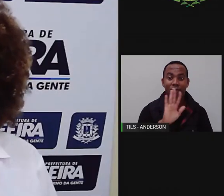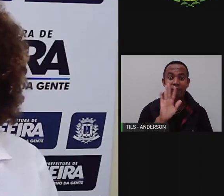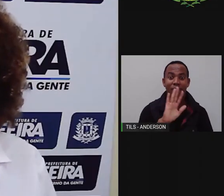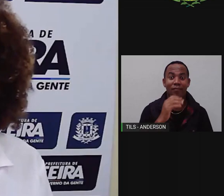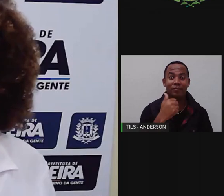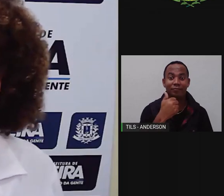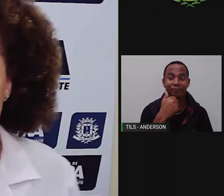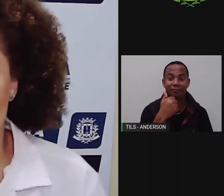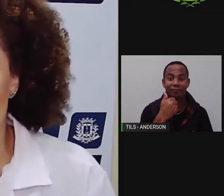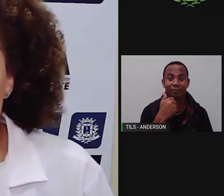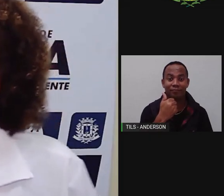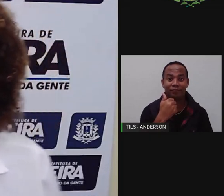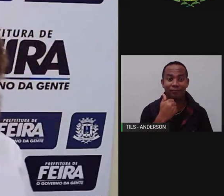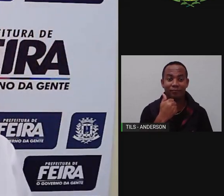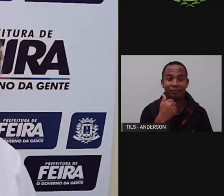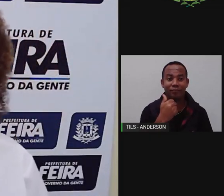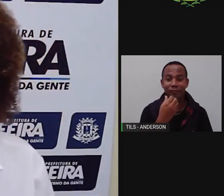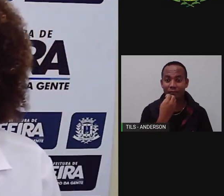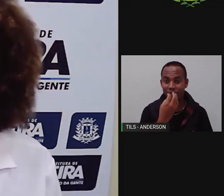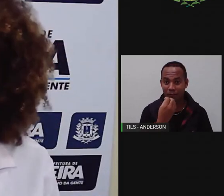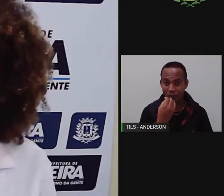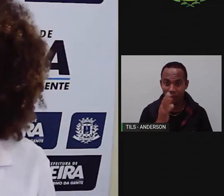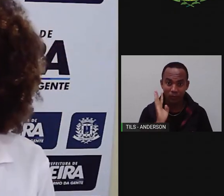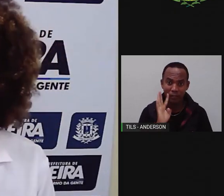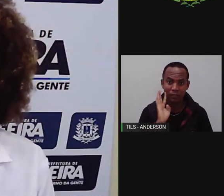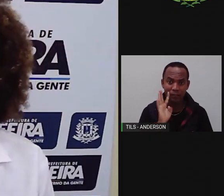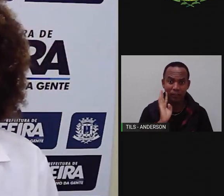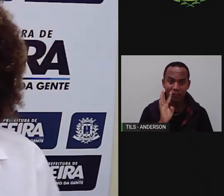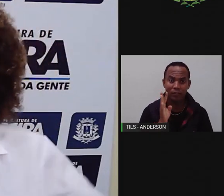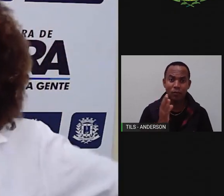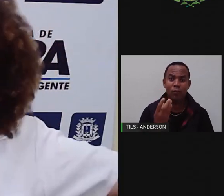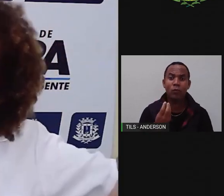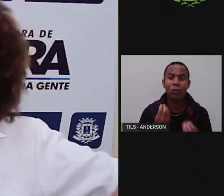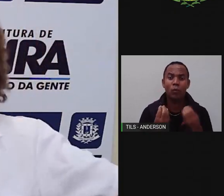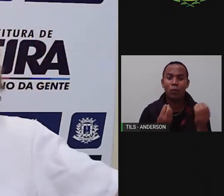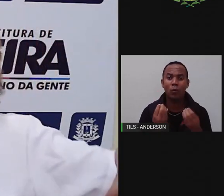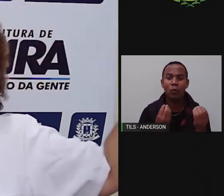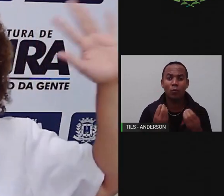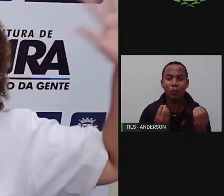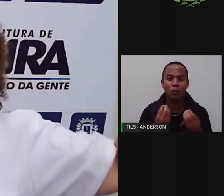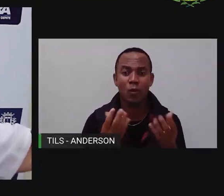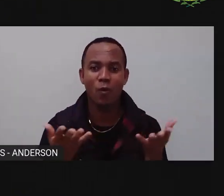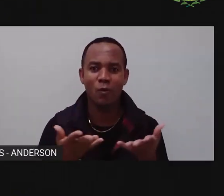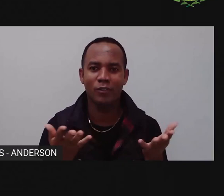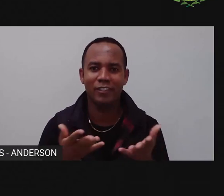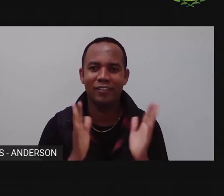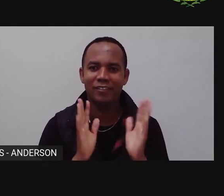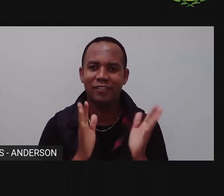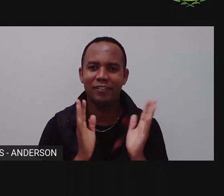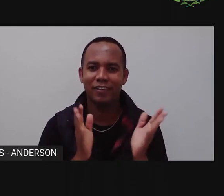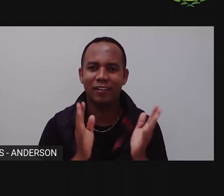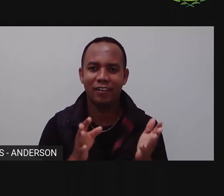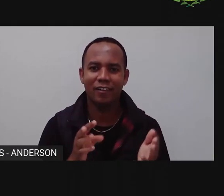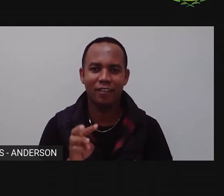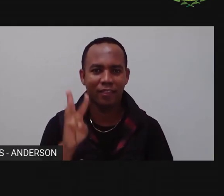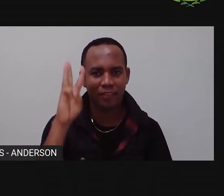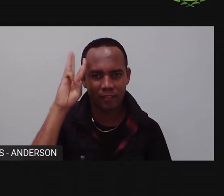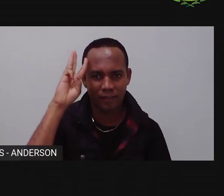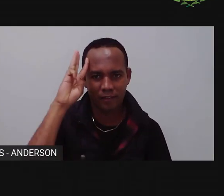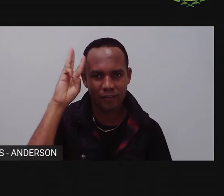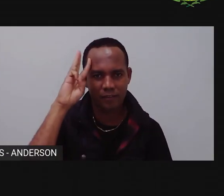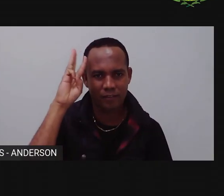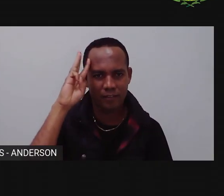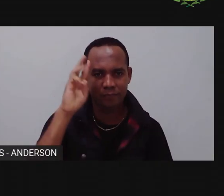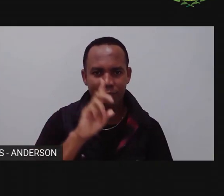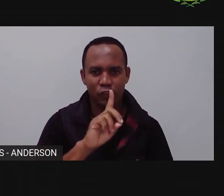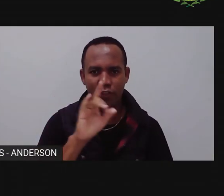Oi, tudo bom, gente? Como é que vocês estão? Terça-feira, terça-feira, mais